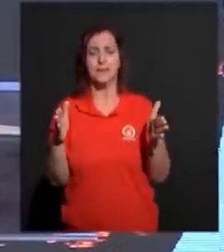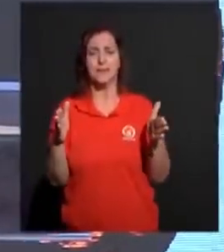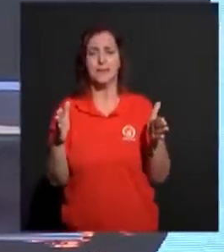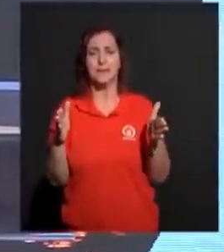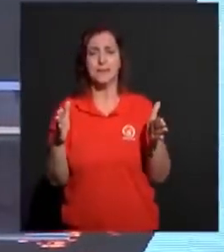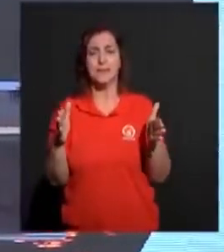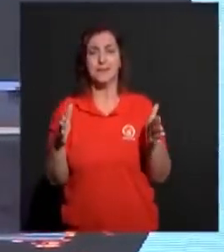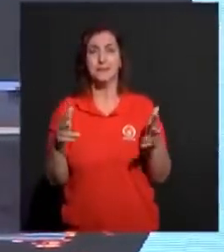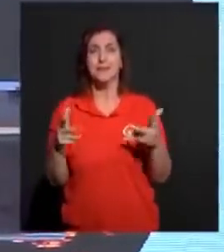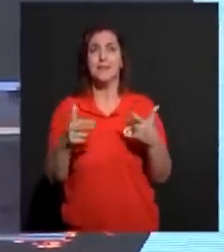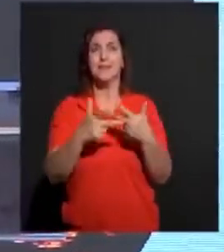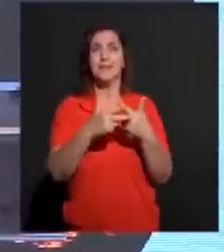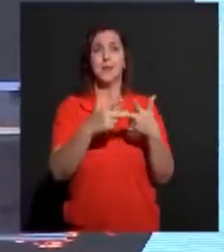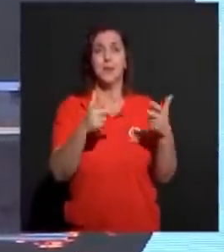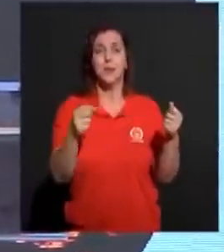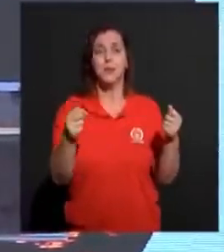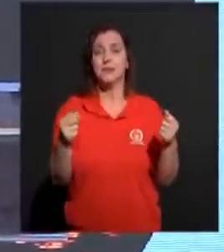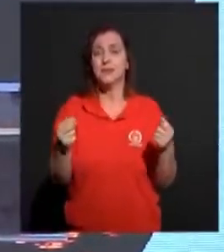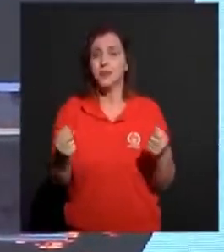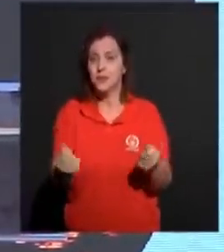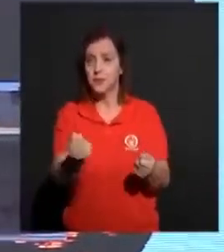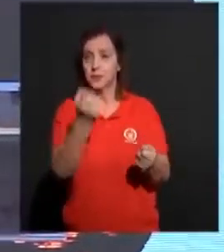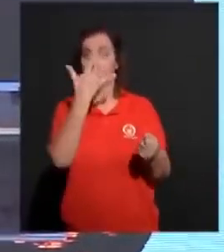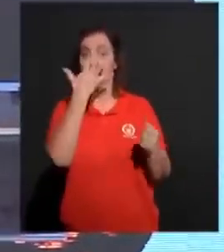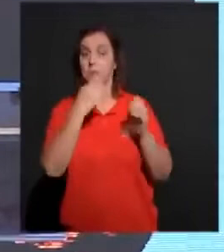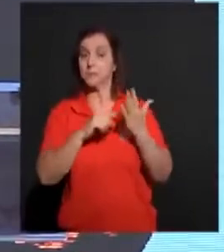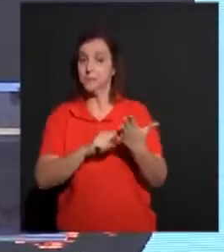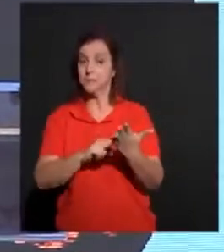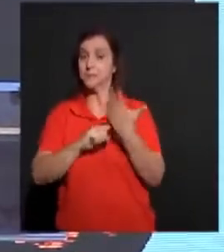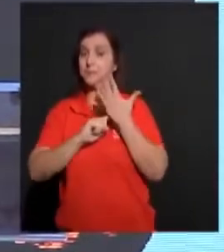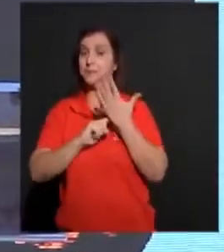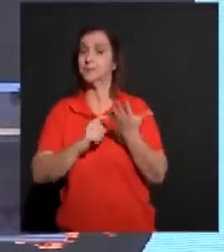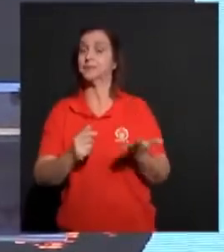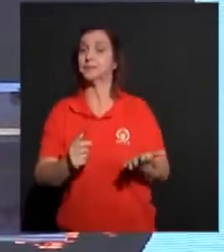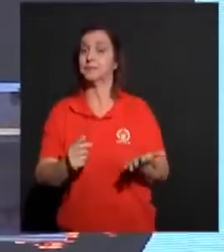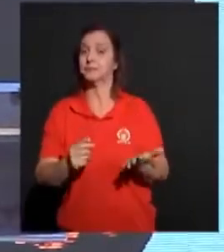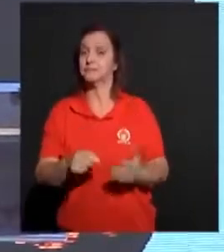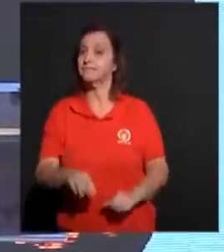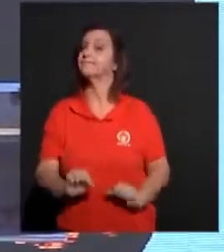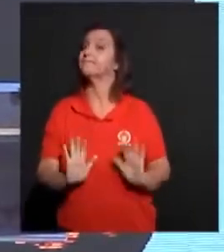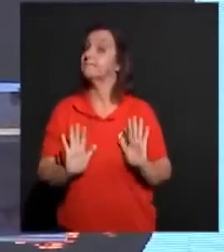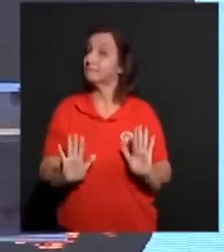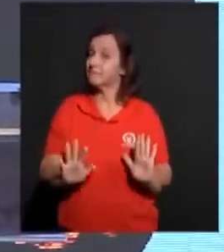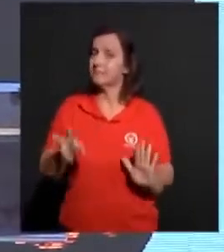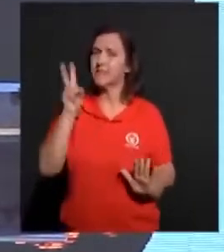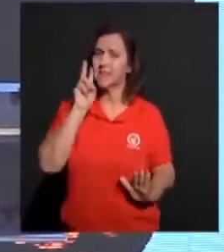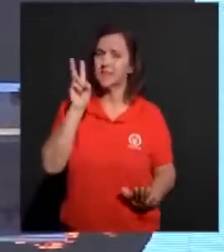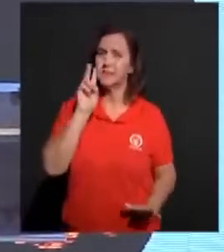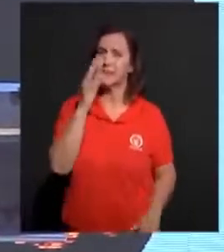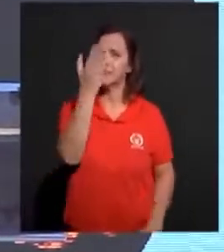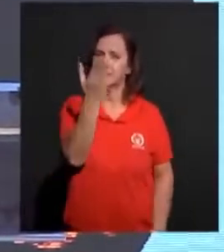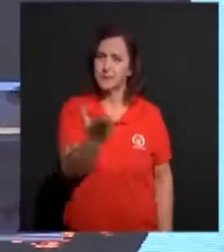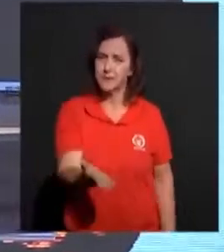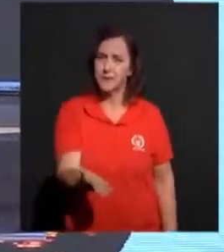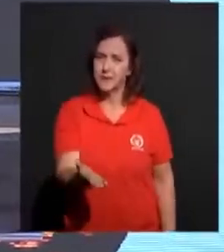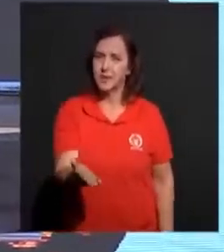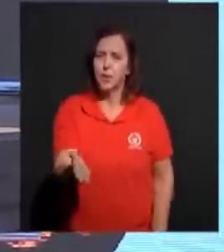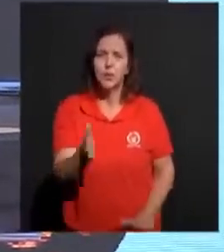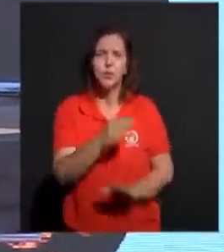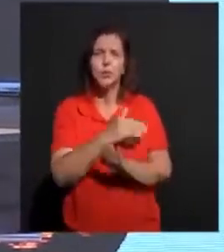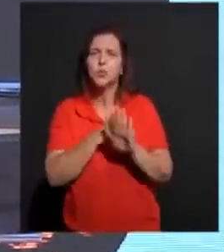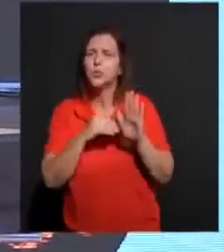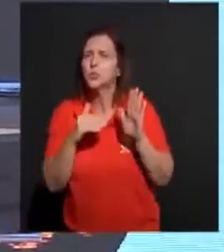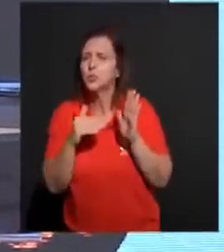E muitas coisas foram reveladas. Eu quero te lembrar. Tudo que nós fazemos.